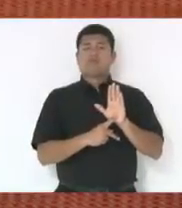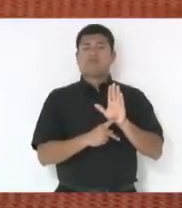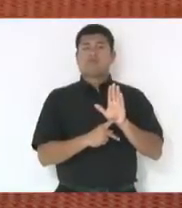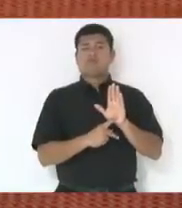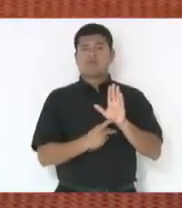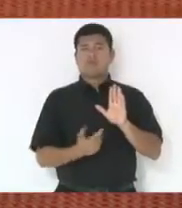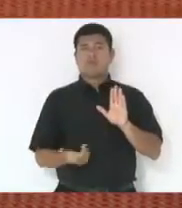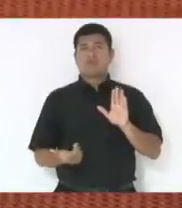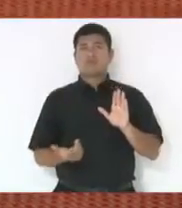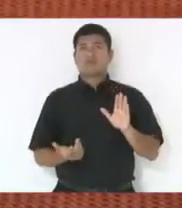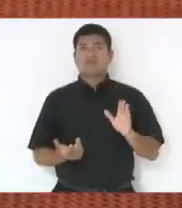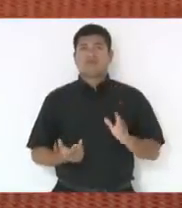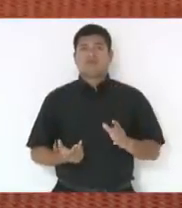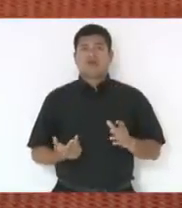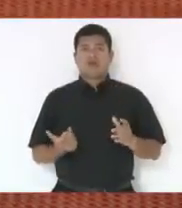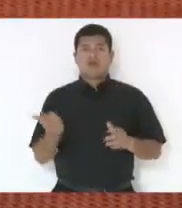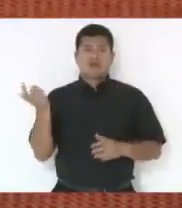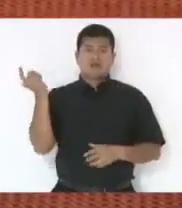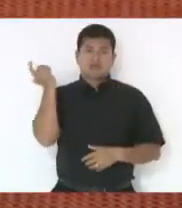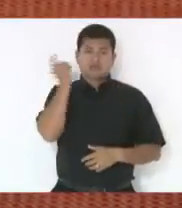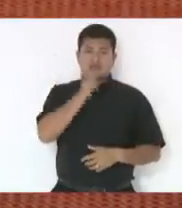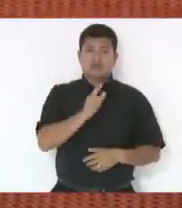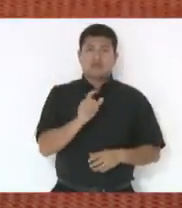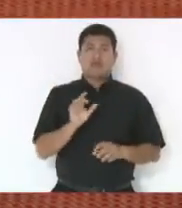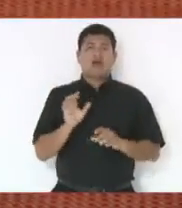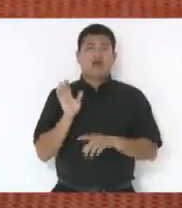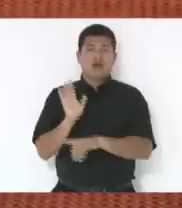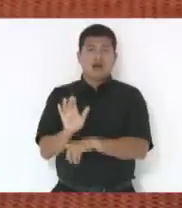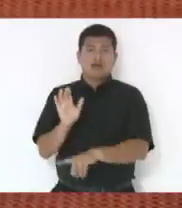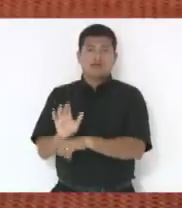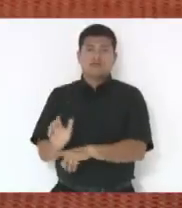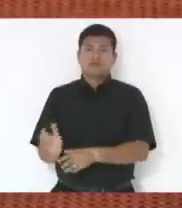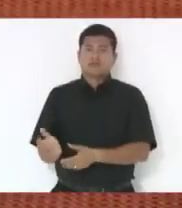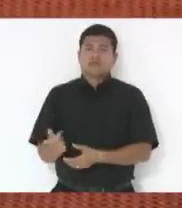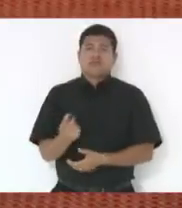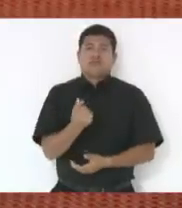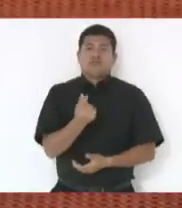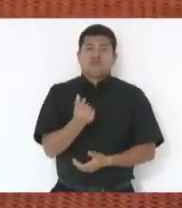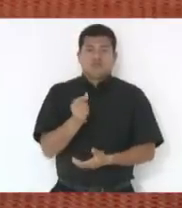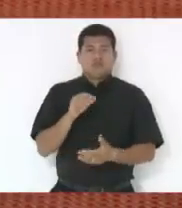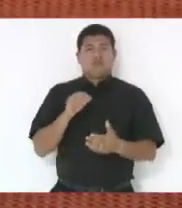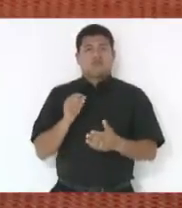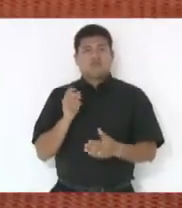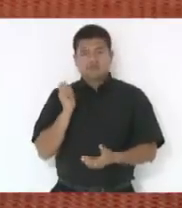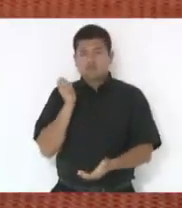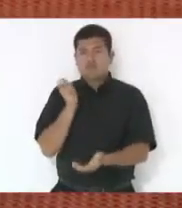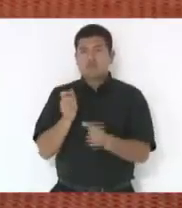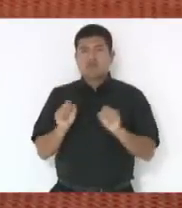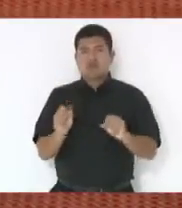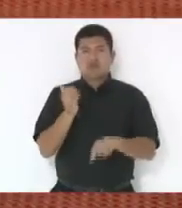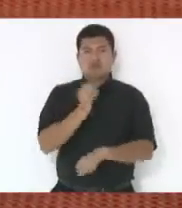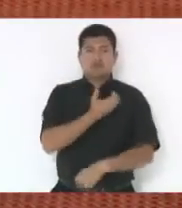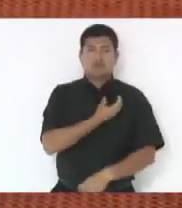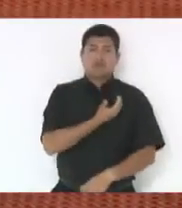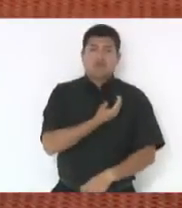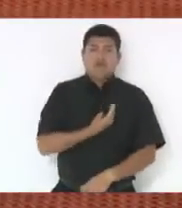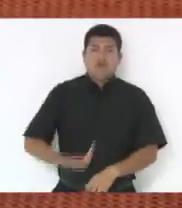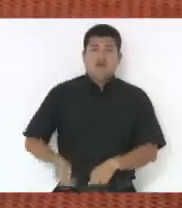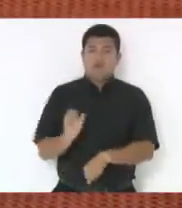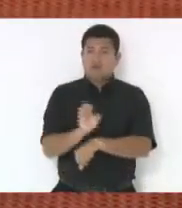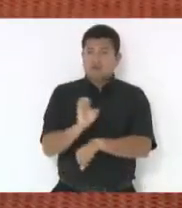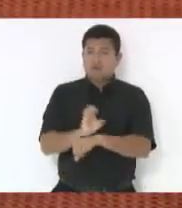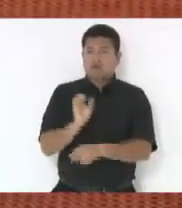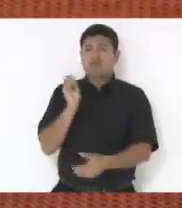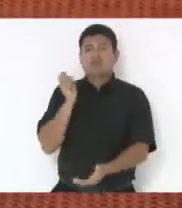provisória, como forma de permitir que, com esses recursos, o Estado possa saudar os seus compromissos que são